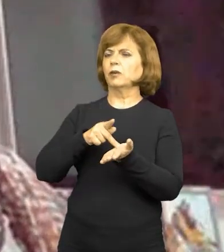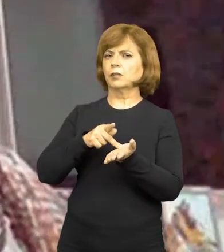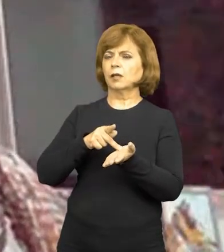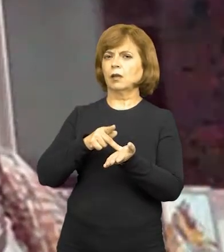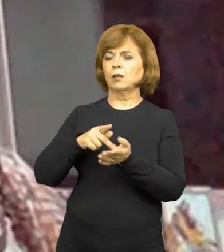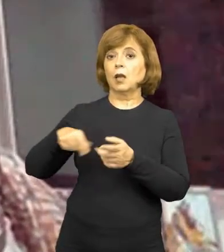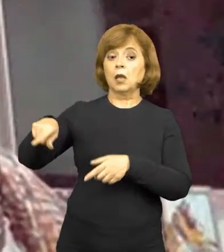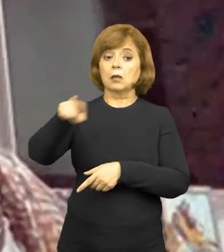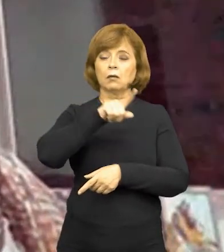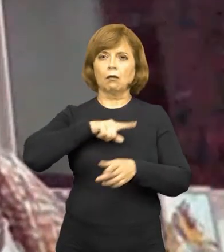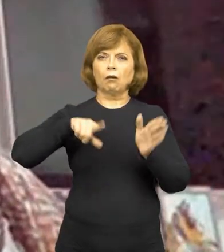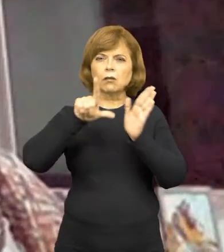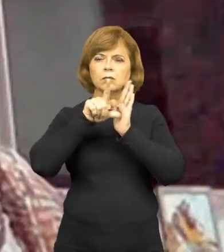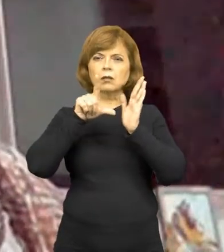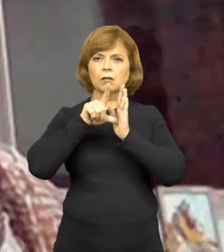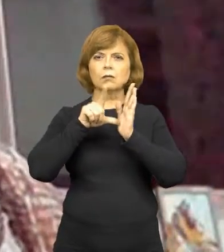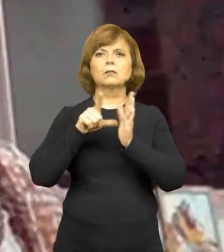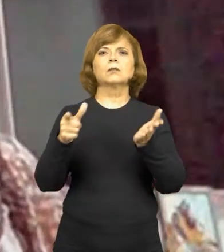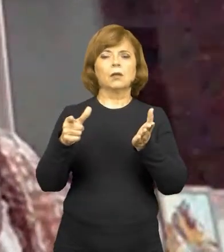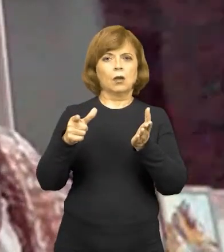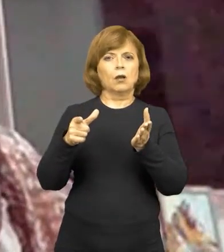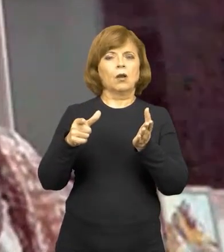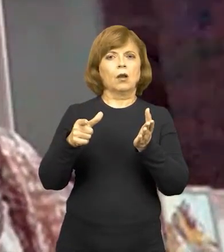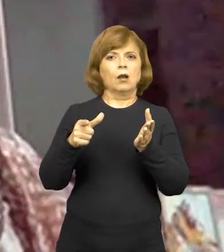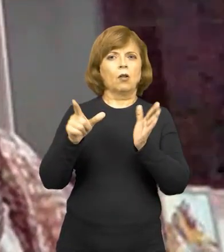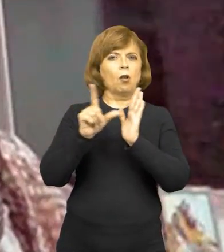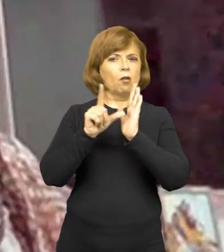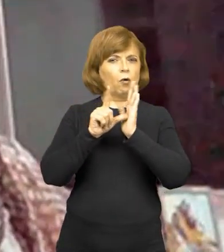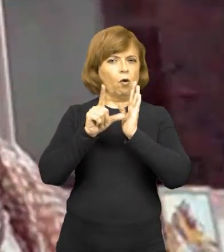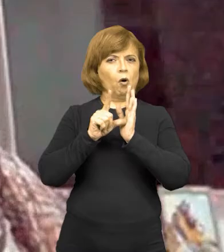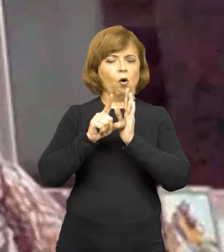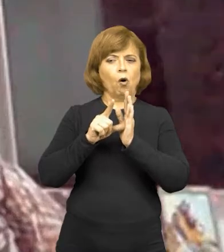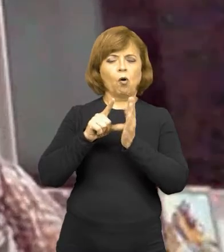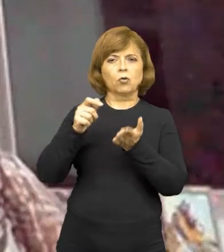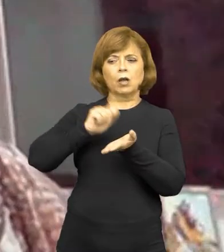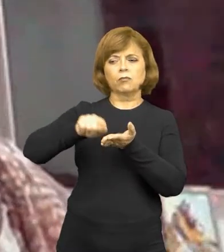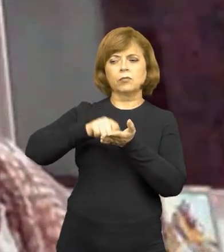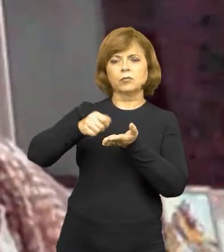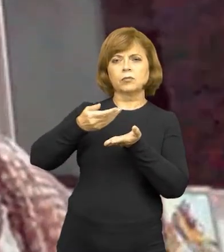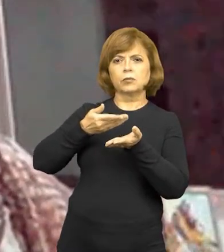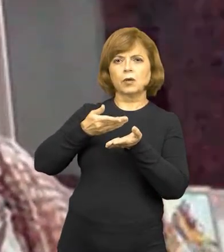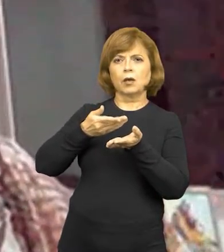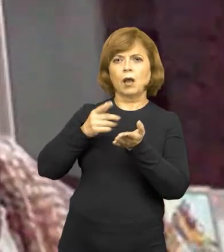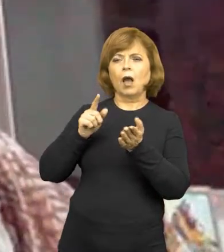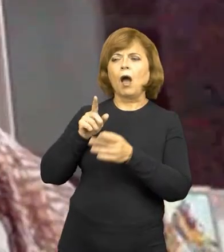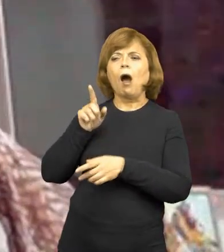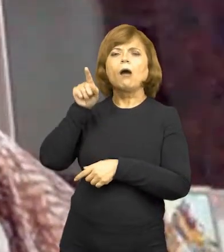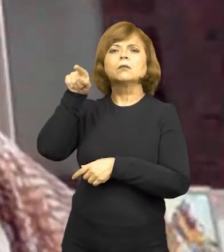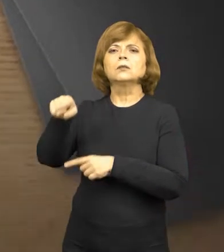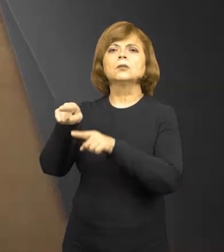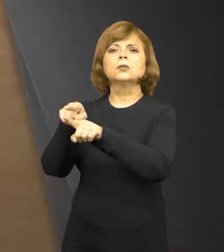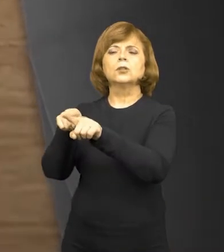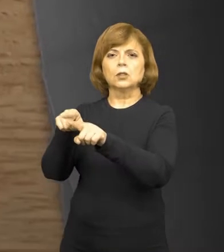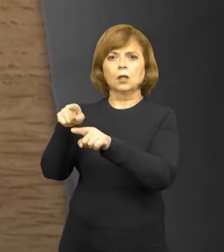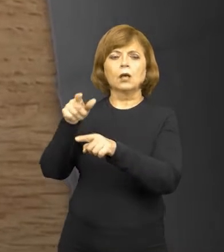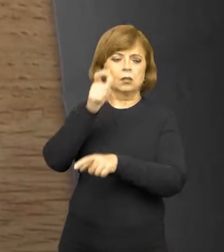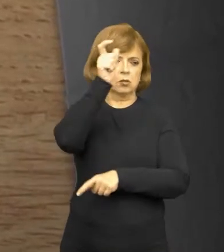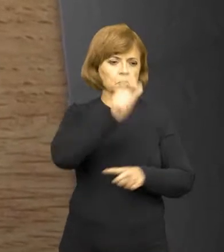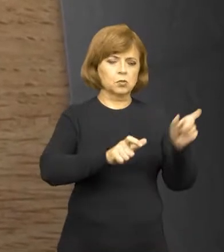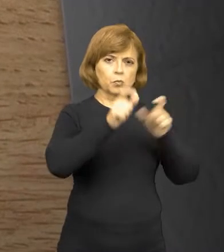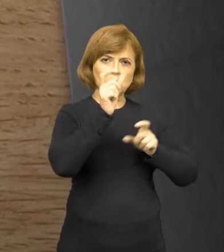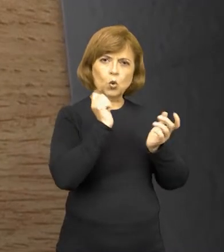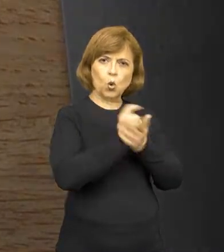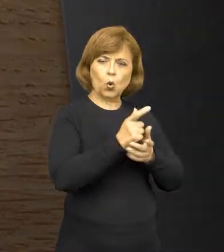essas óticas estariam encaminhando consumidores, no nosso caso pacientes,